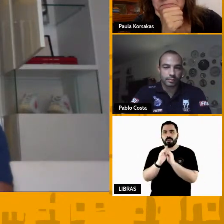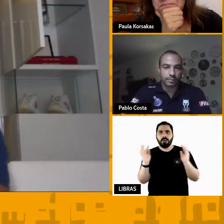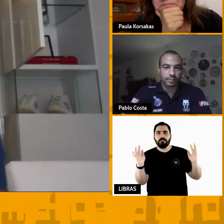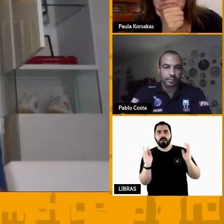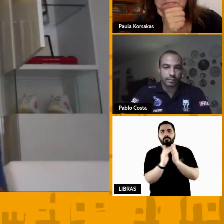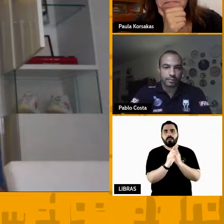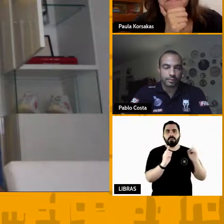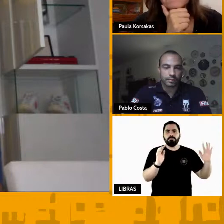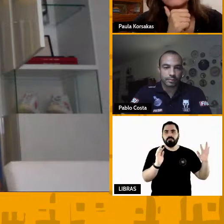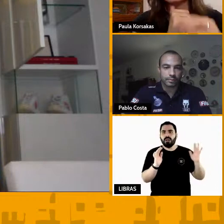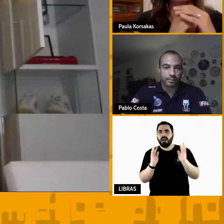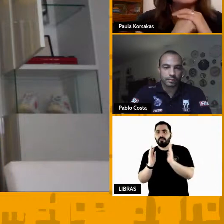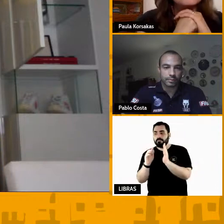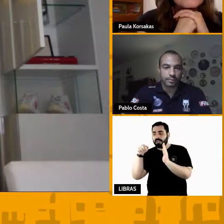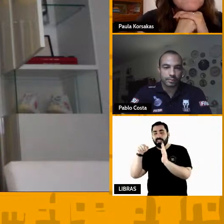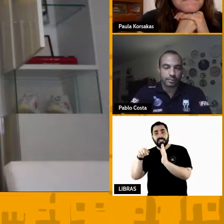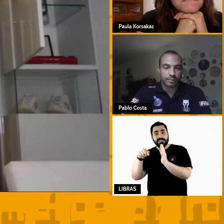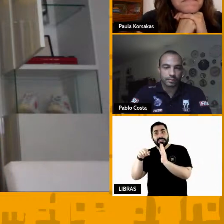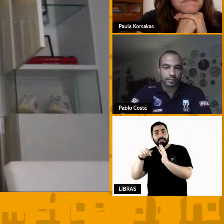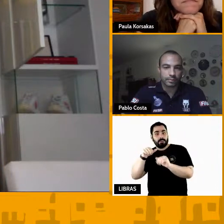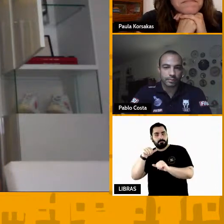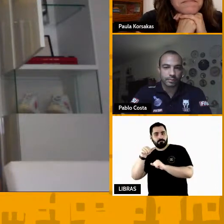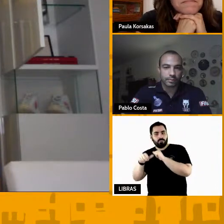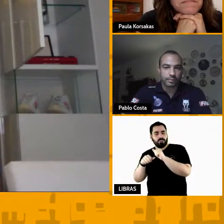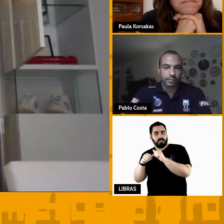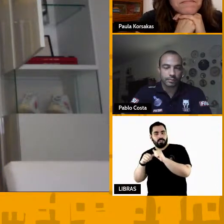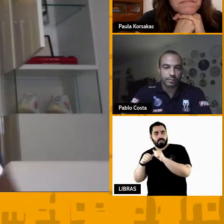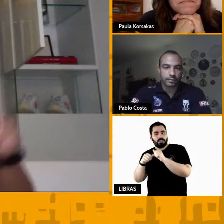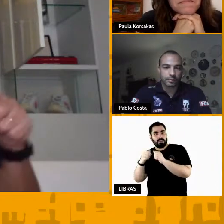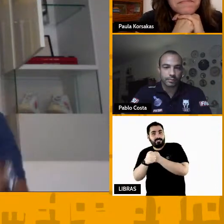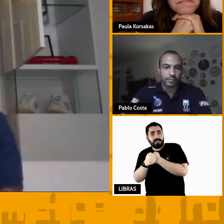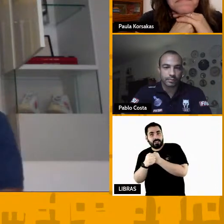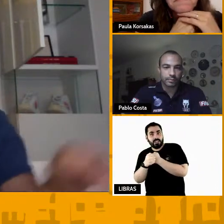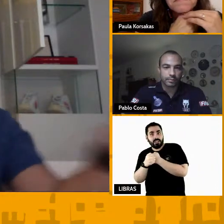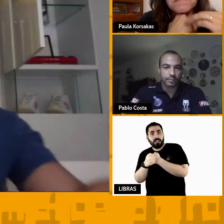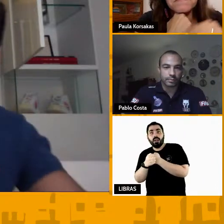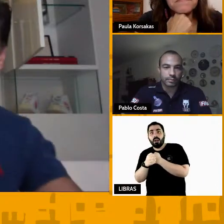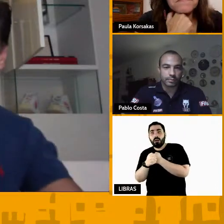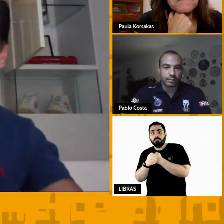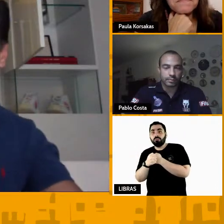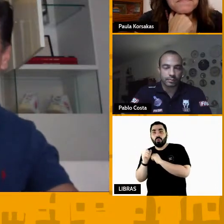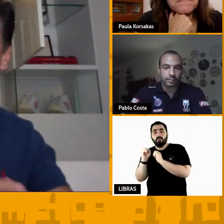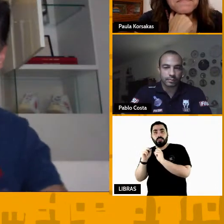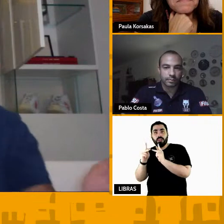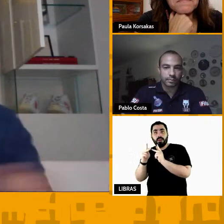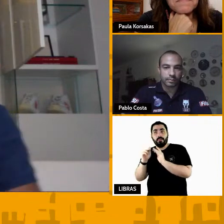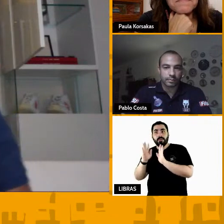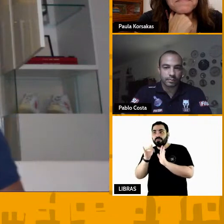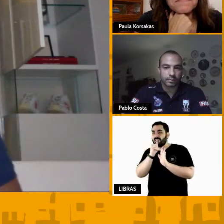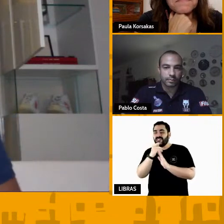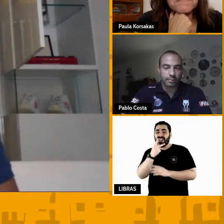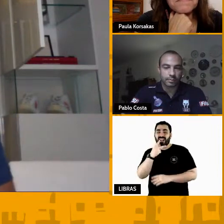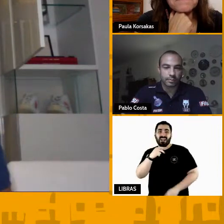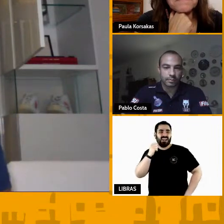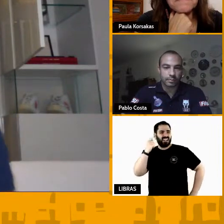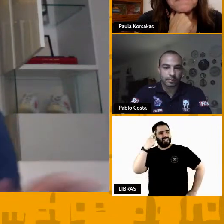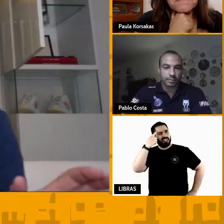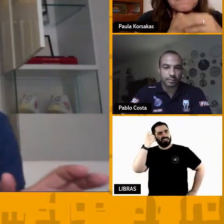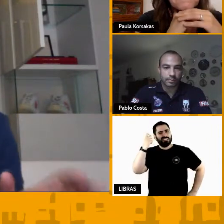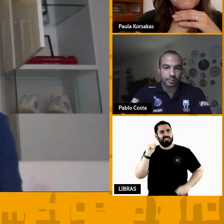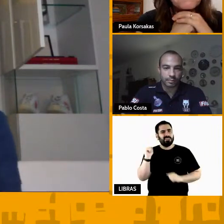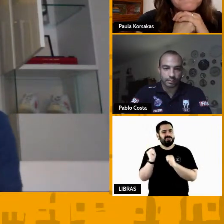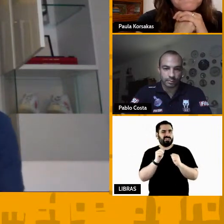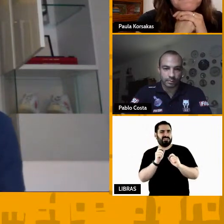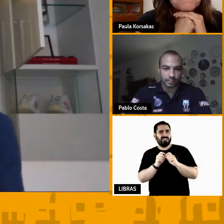nós podemos mudar agora o que não pode é o jogador ah eu achei que pudesse fazer outra coisa e o adversário fez a cesta não